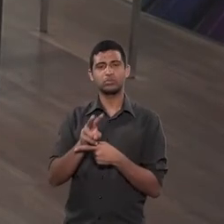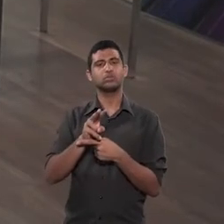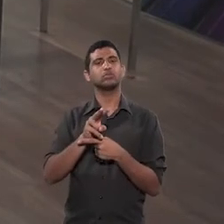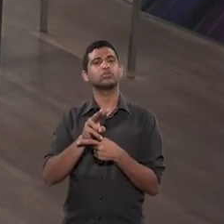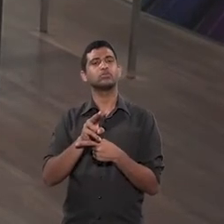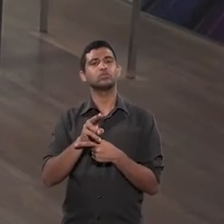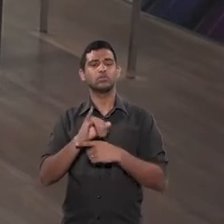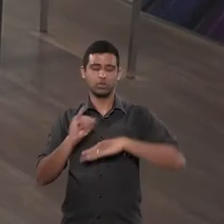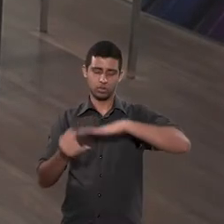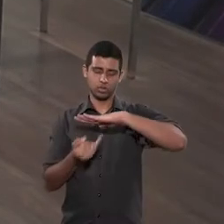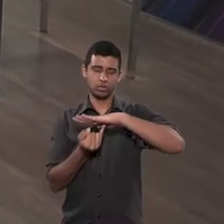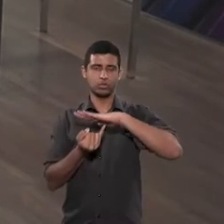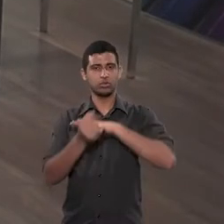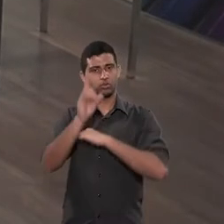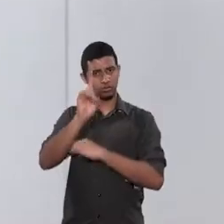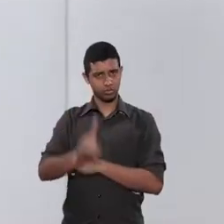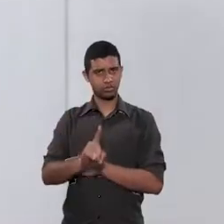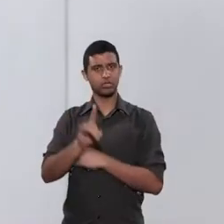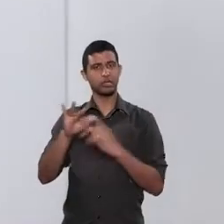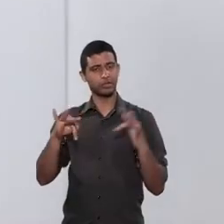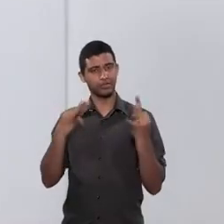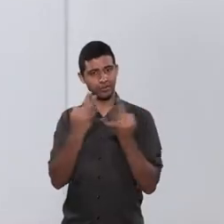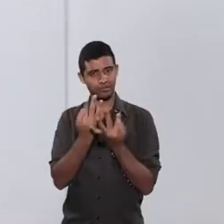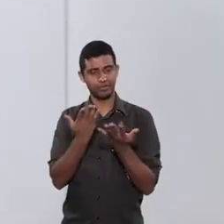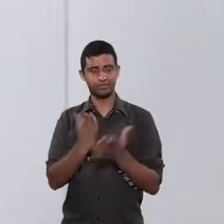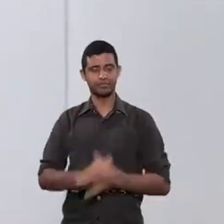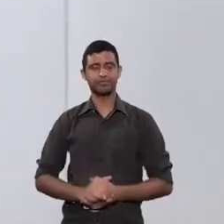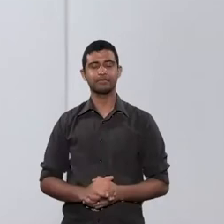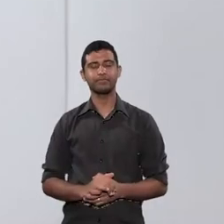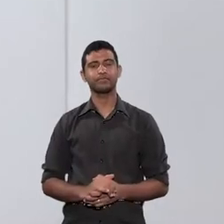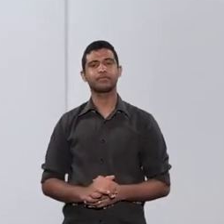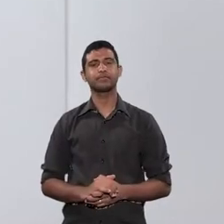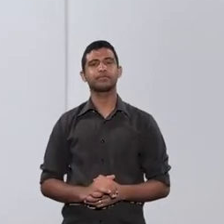IBDEFAM, Instituto de Direito Brasileiro das Famílias,